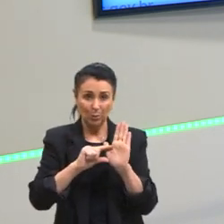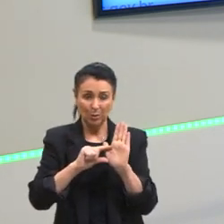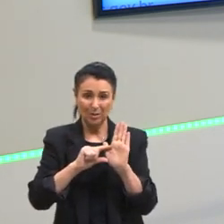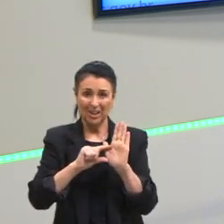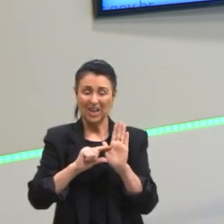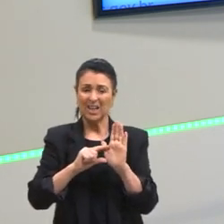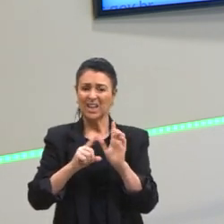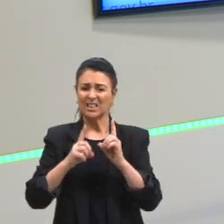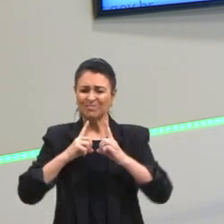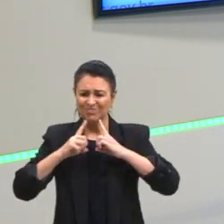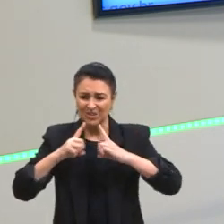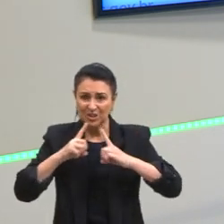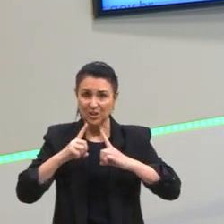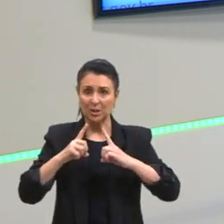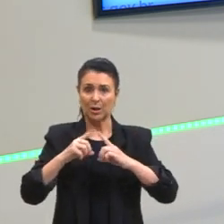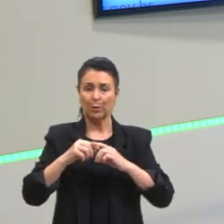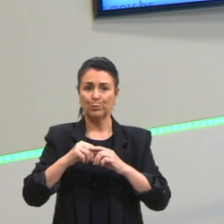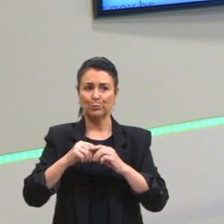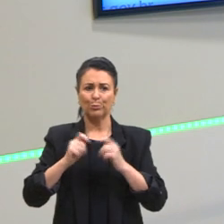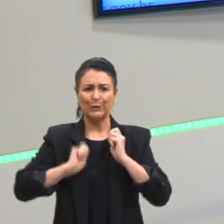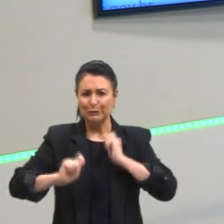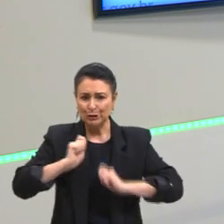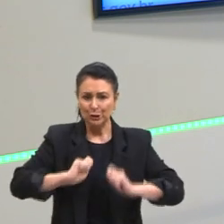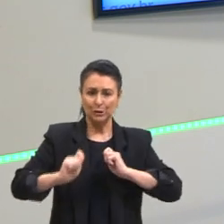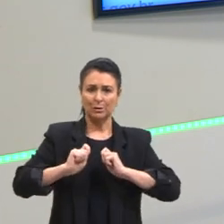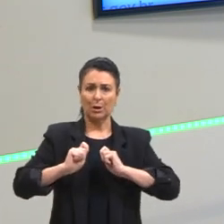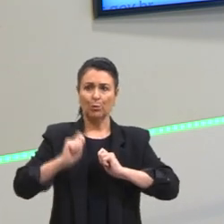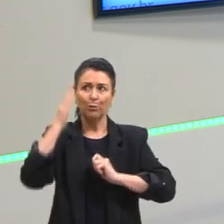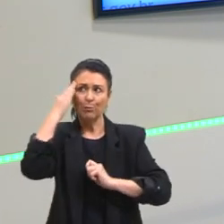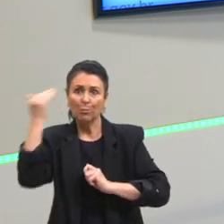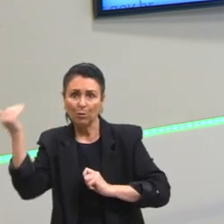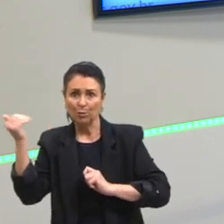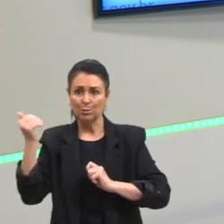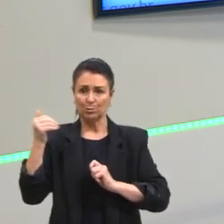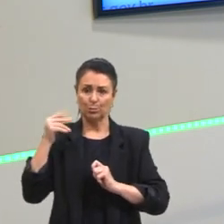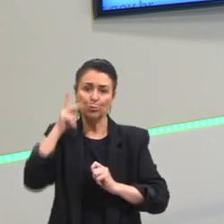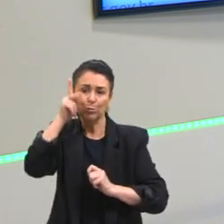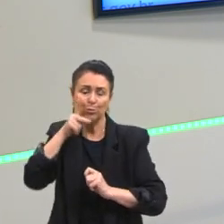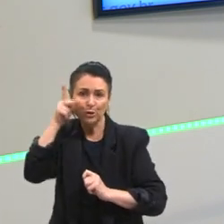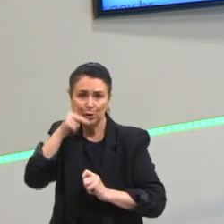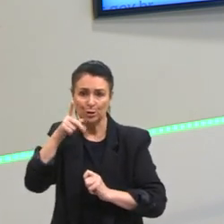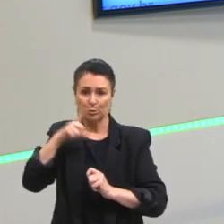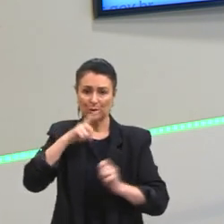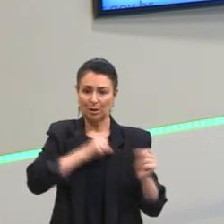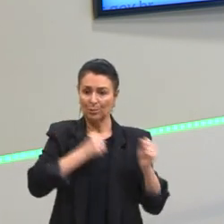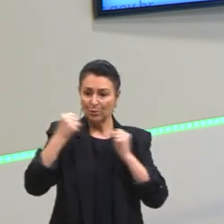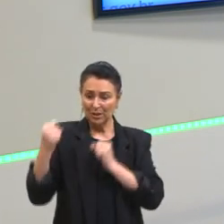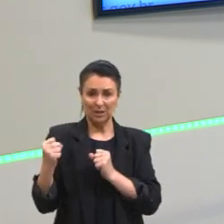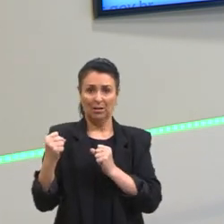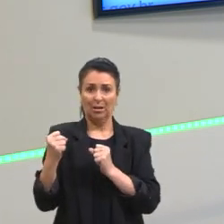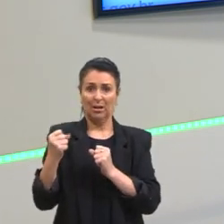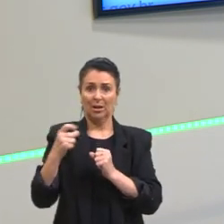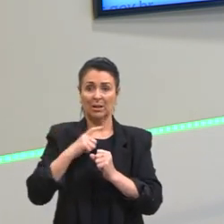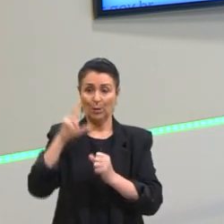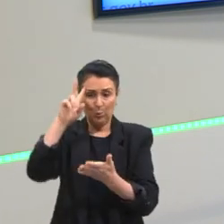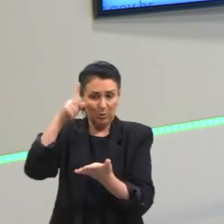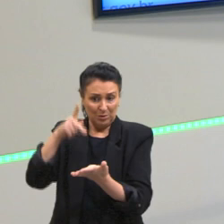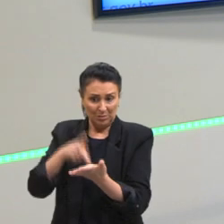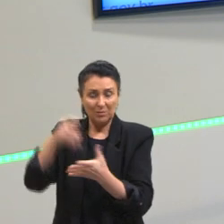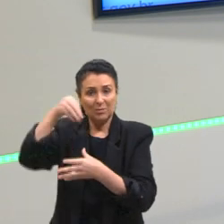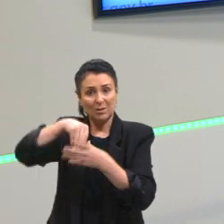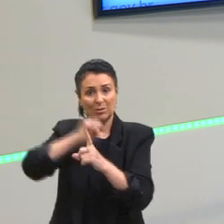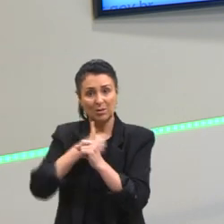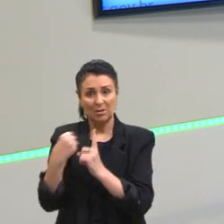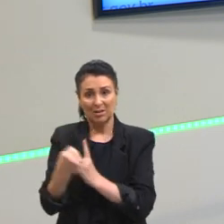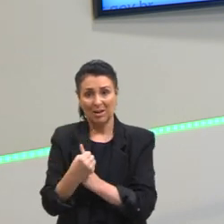grande artista, um grande político, enfim, uma pessoa que seja, tenha um status social, que tenha um reconhecimento social, ela